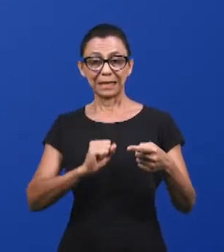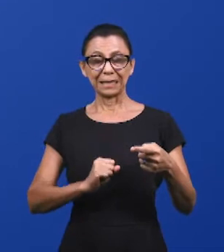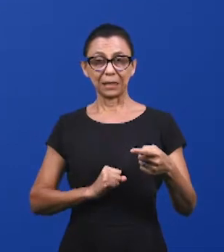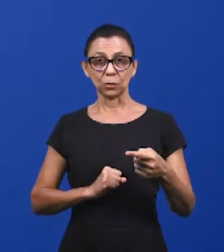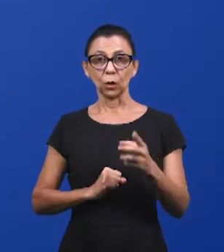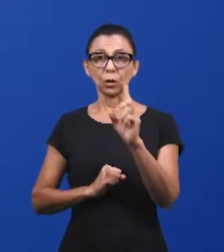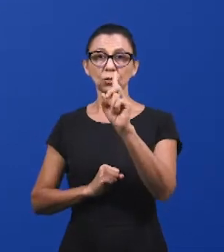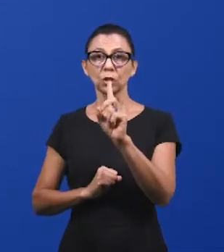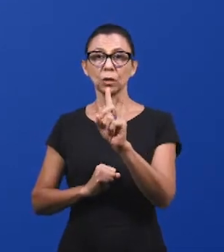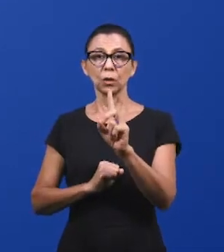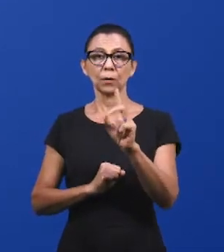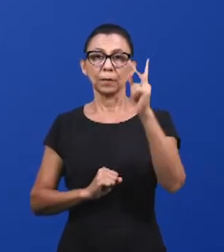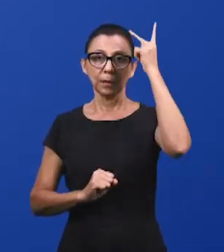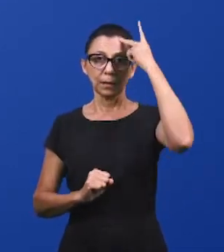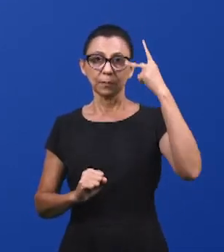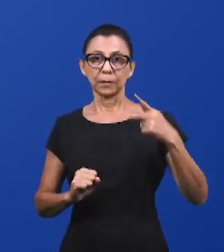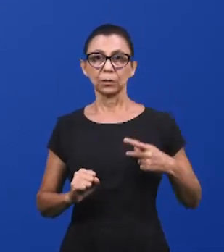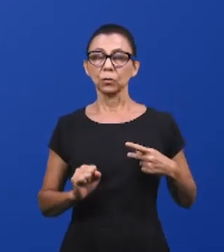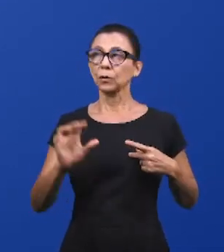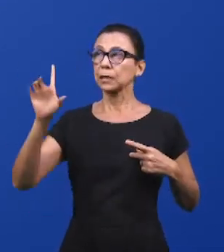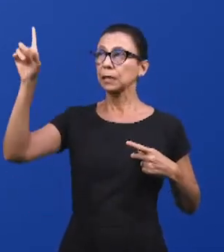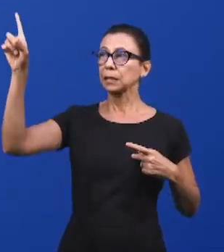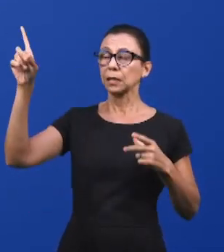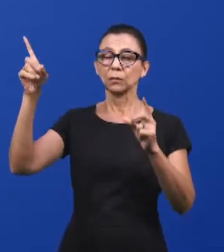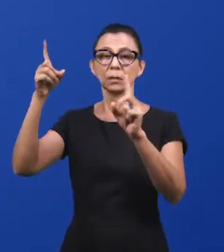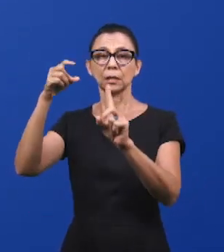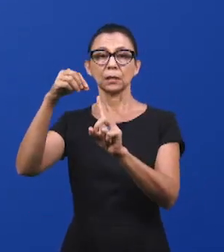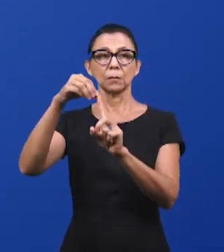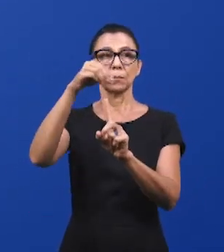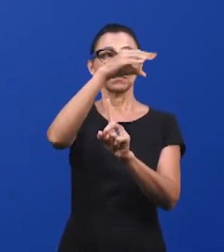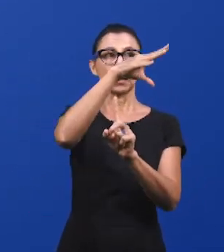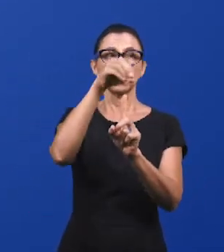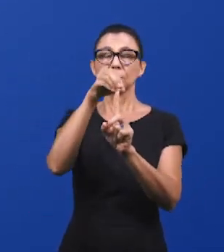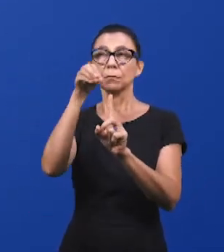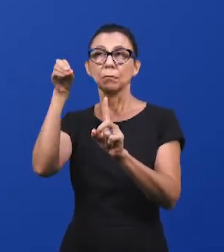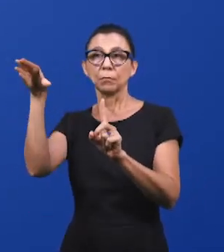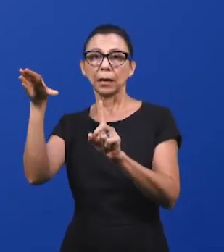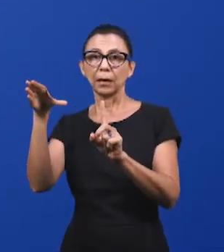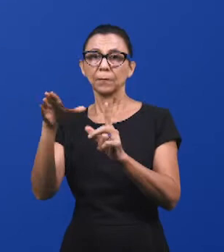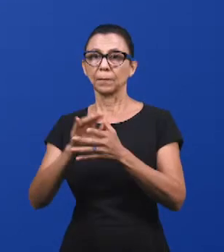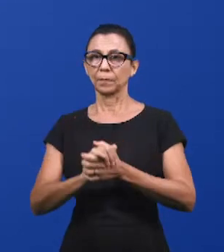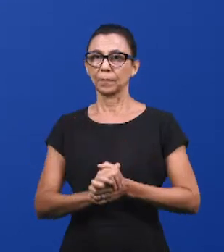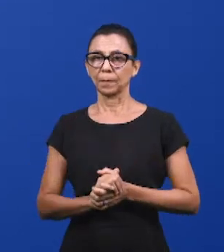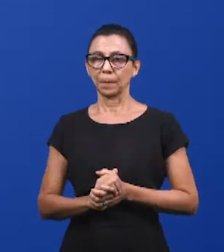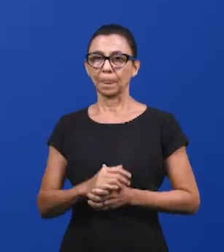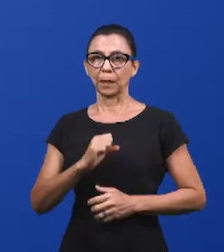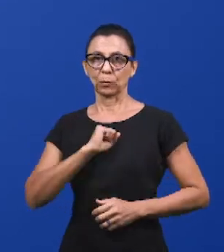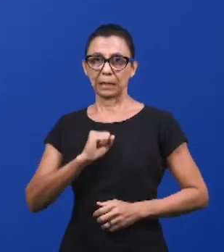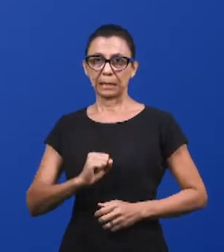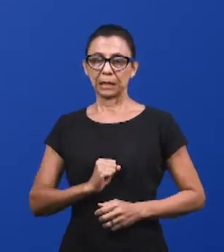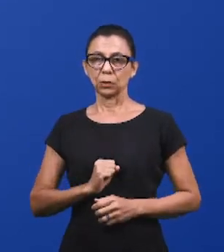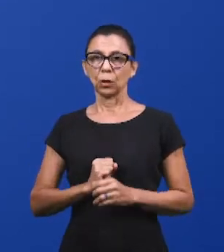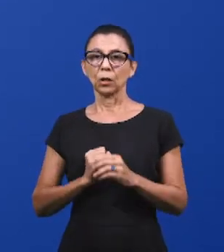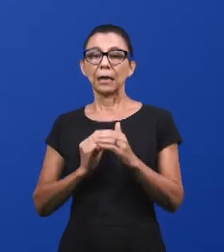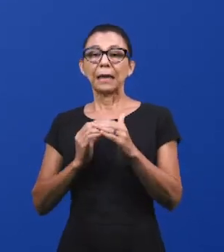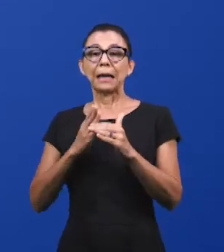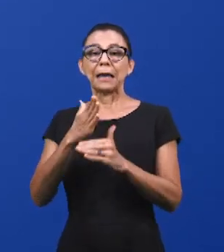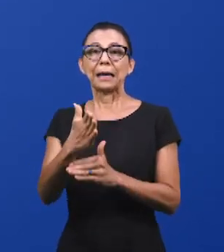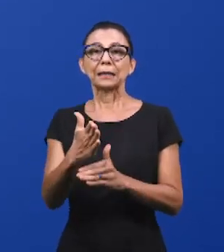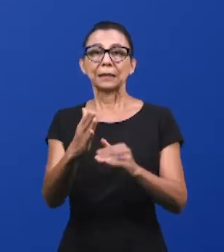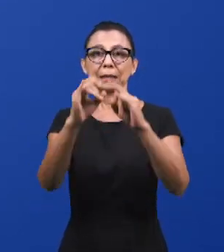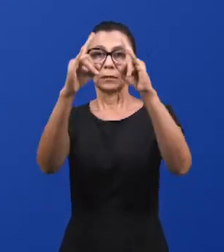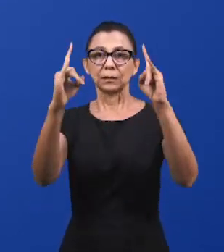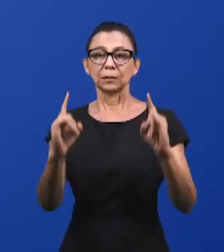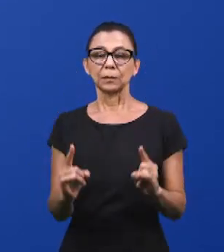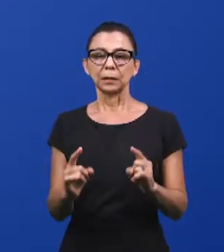Deus e o homem. O sacerdote, ele não podia entrar no santo dos santos, somente o sumo sacerdote. Mas, quando